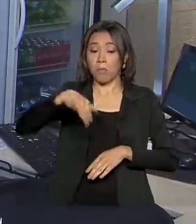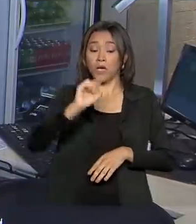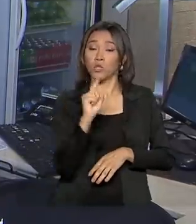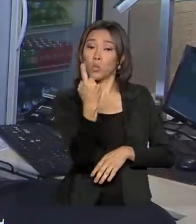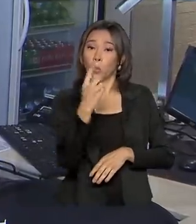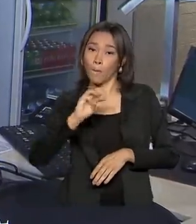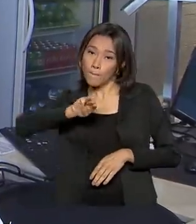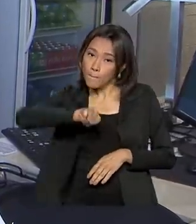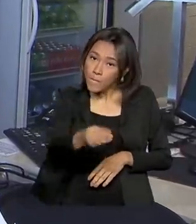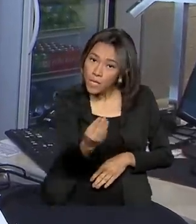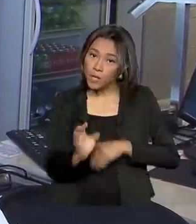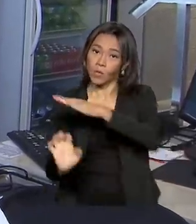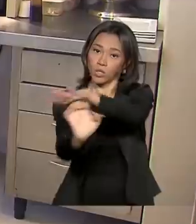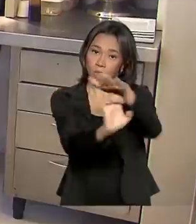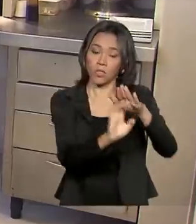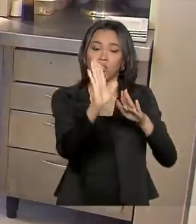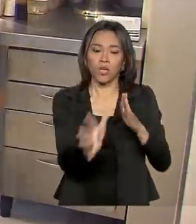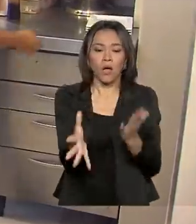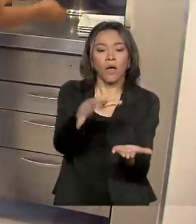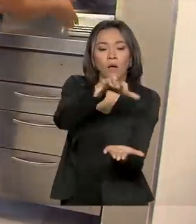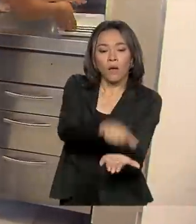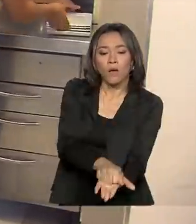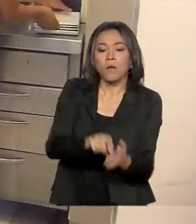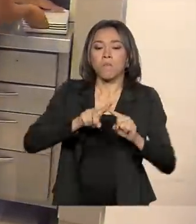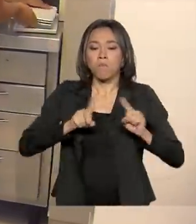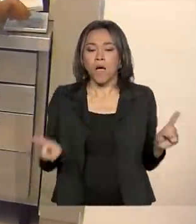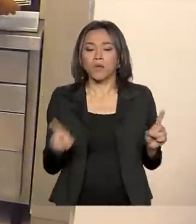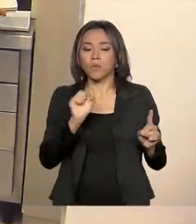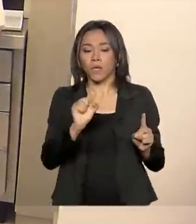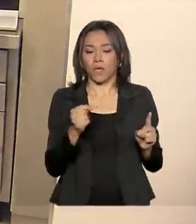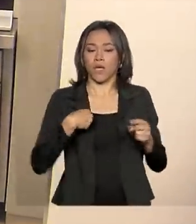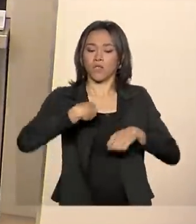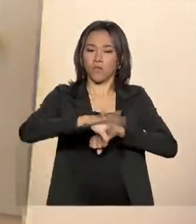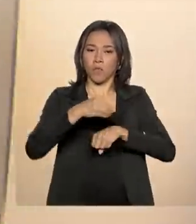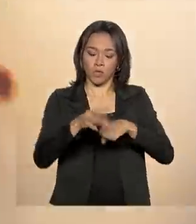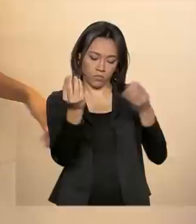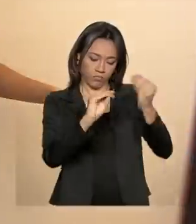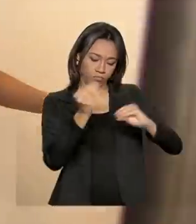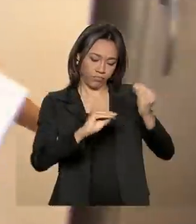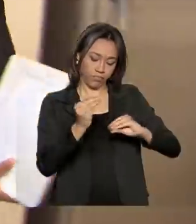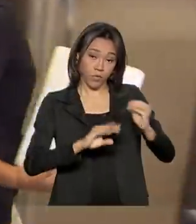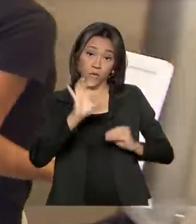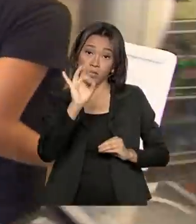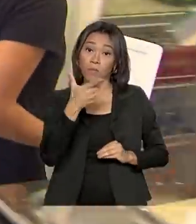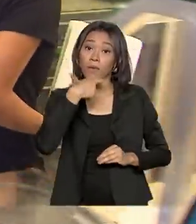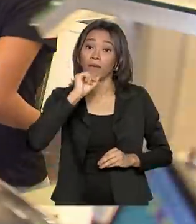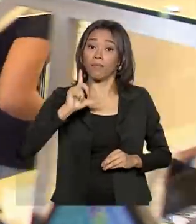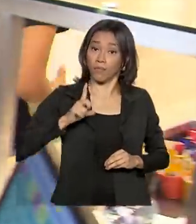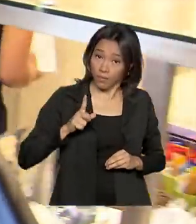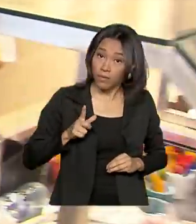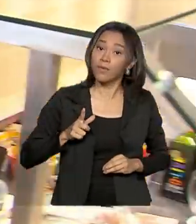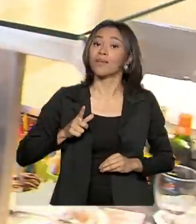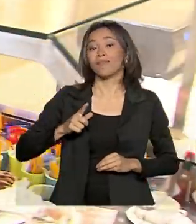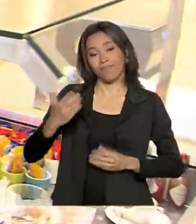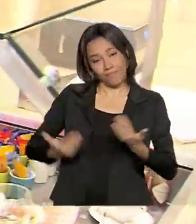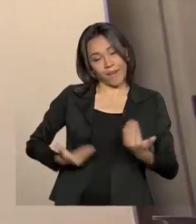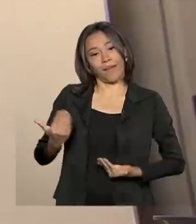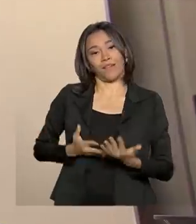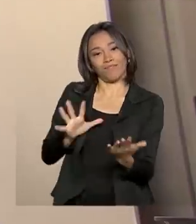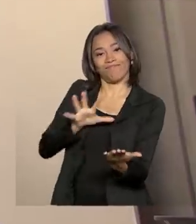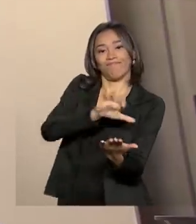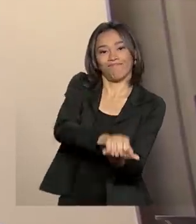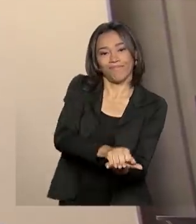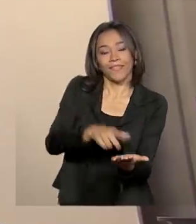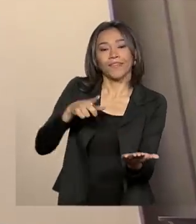estão cadastradas no E-Social, mas a obrigação de atualizar os dados só vale para os que possuem empregados registrados